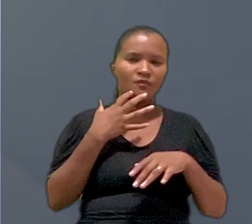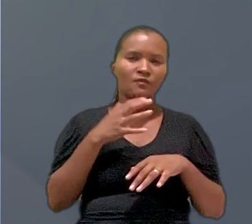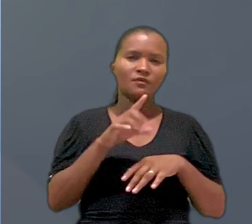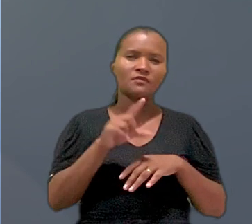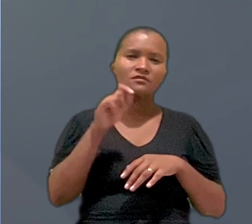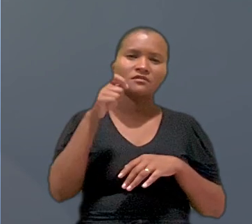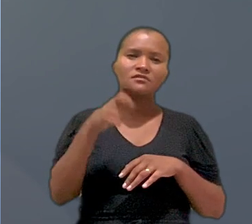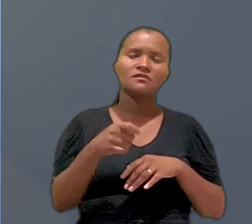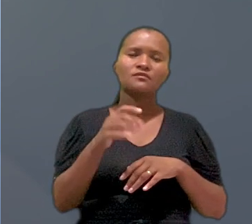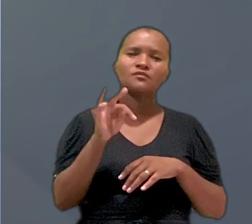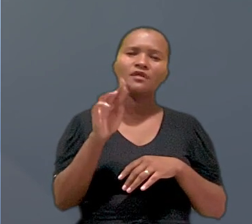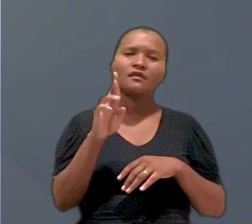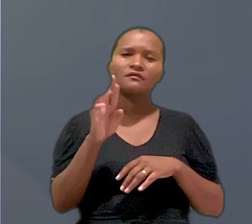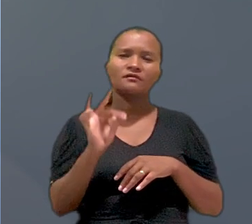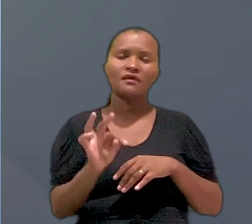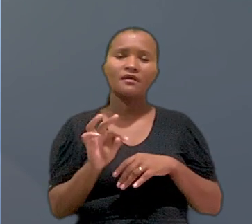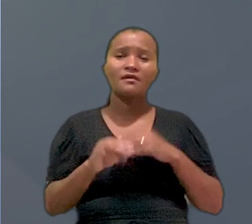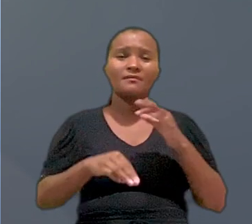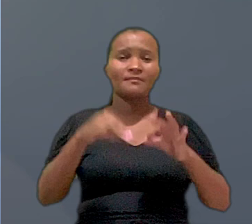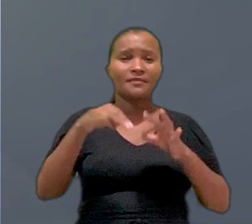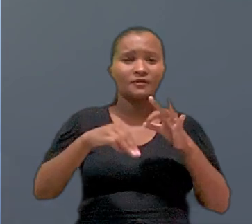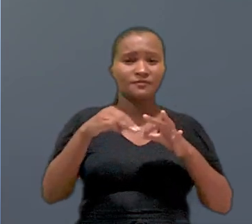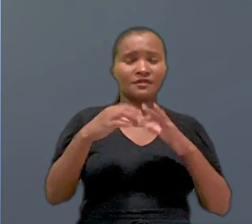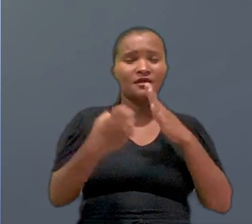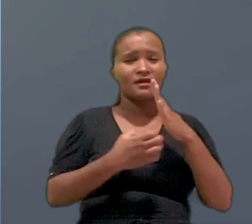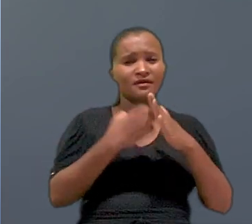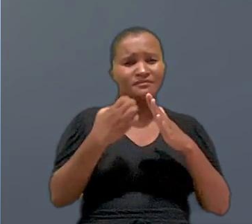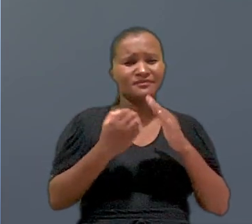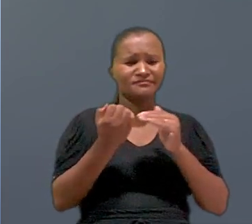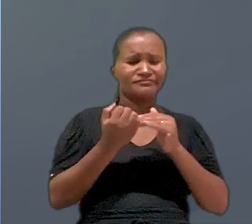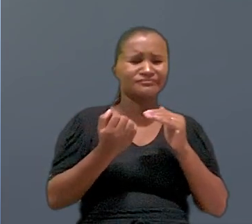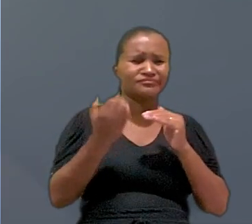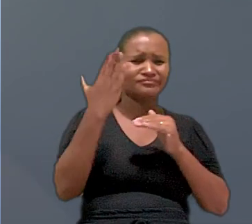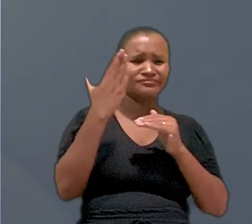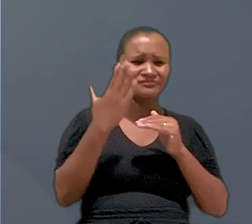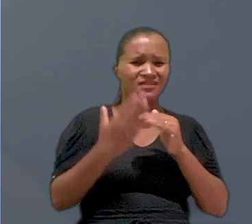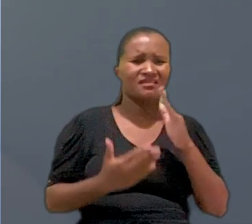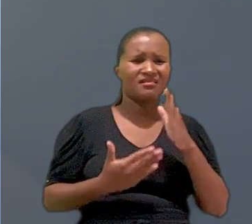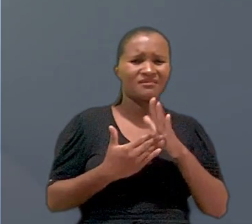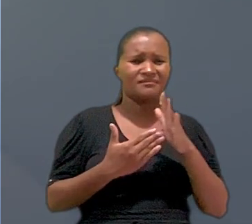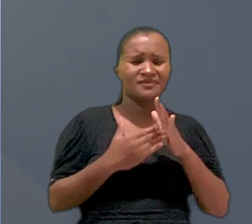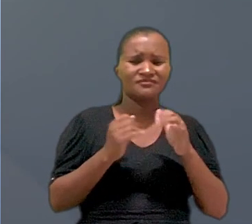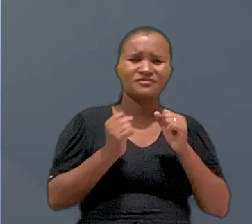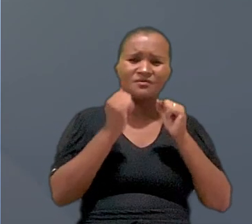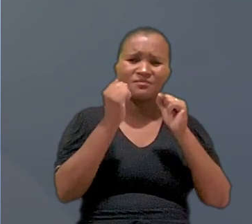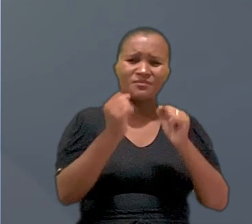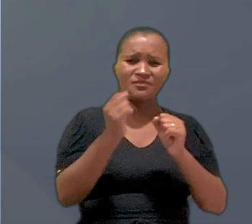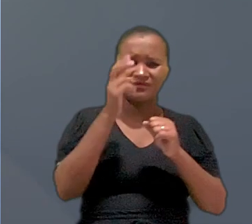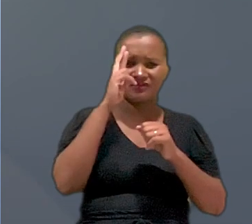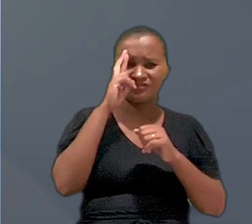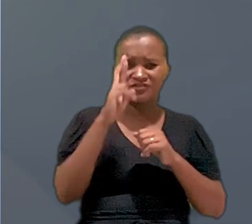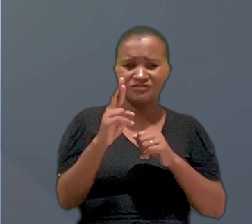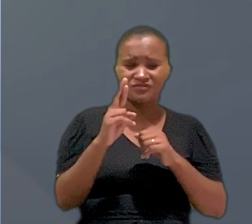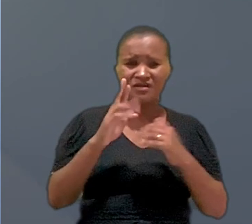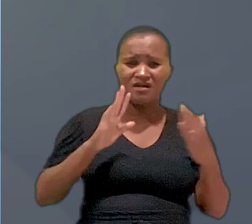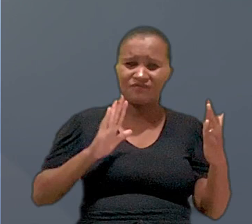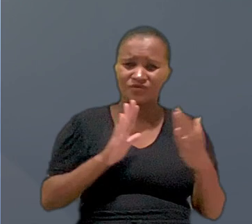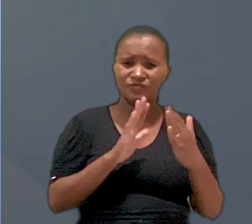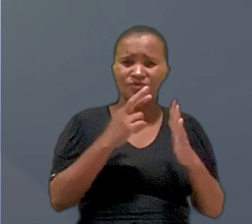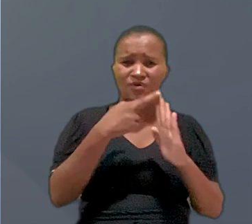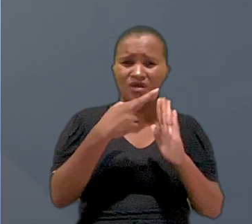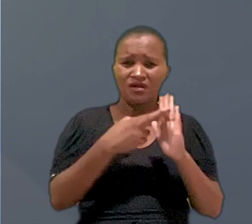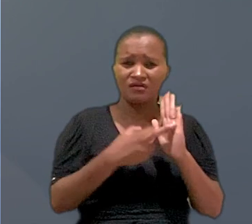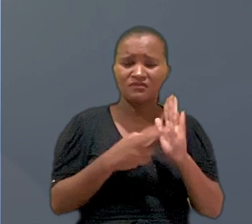recurso da empresa contra a decisão do TRT. Para o ministro, a empresa extrapolou os limites de seu poder diretivo